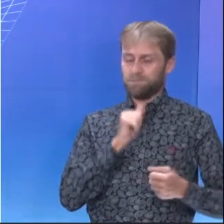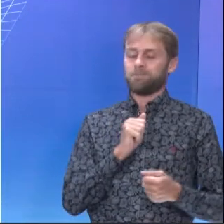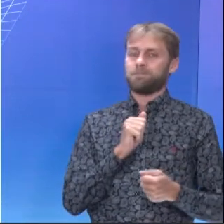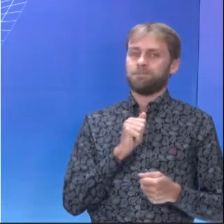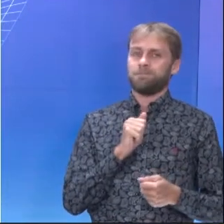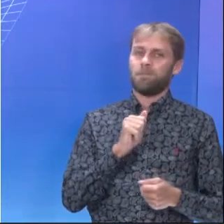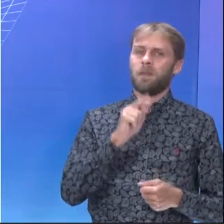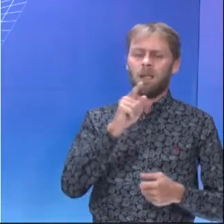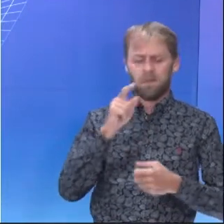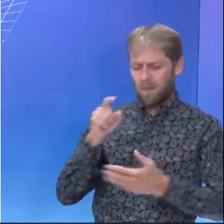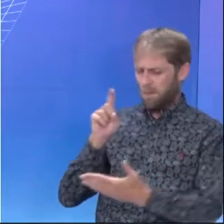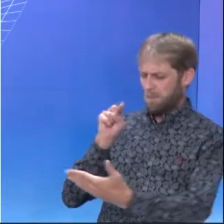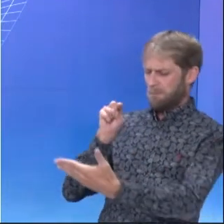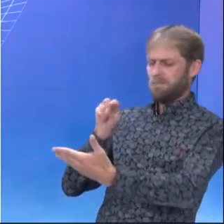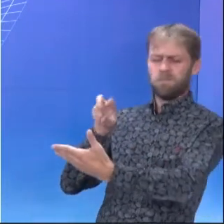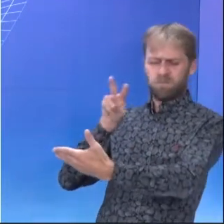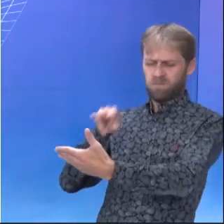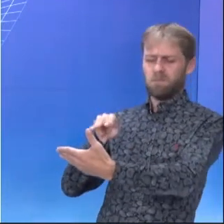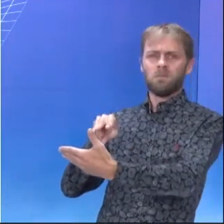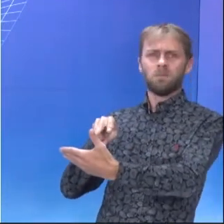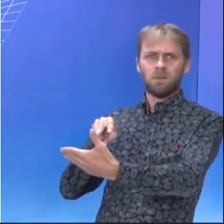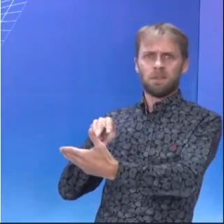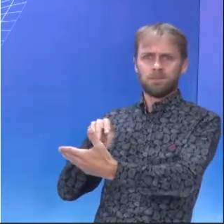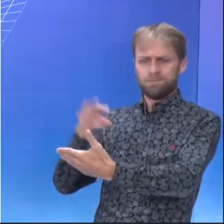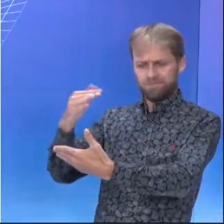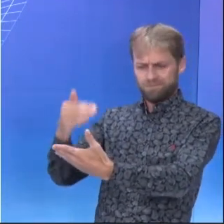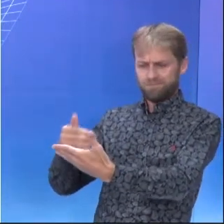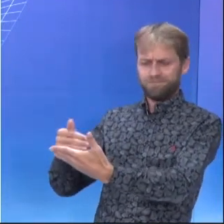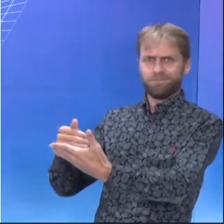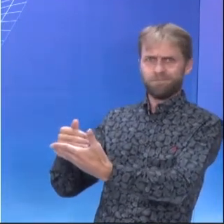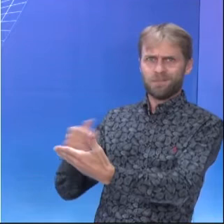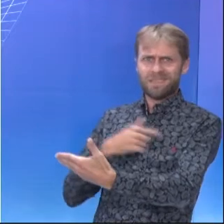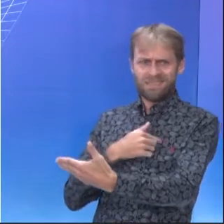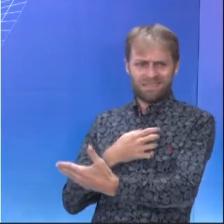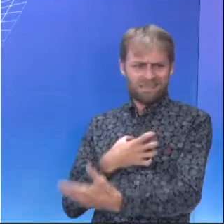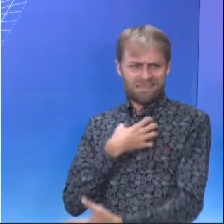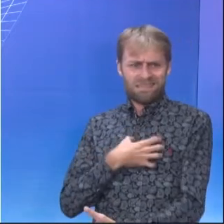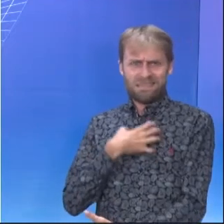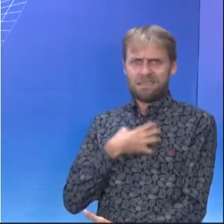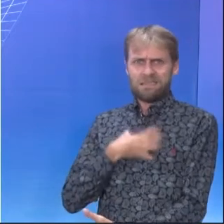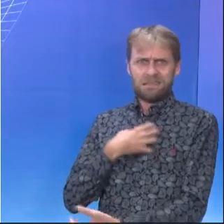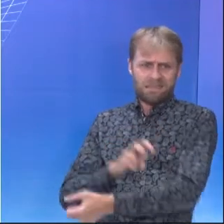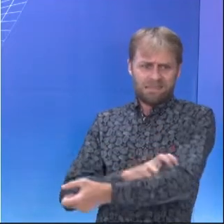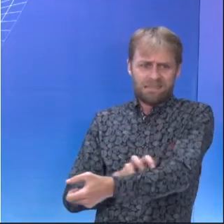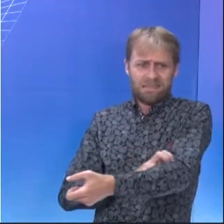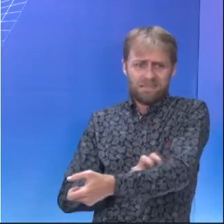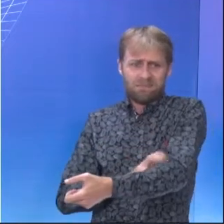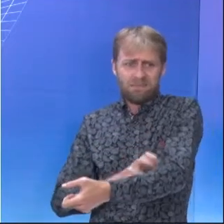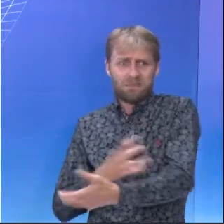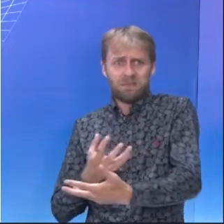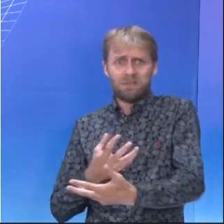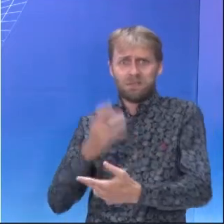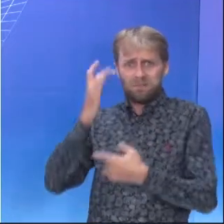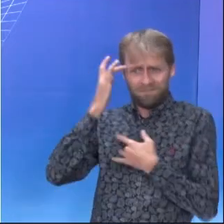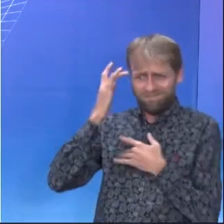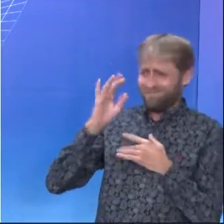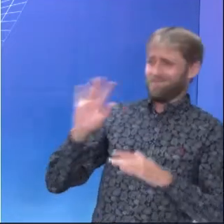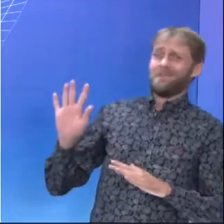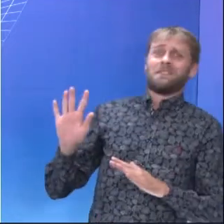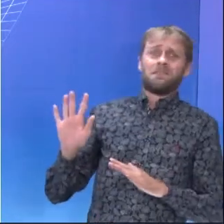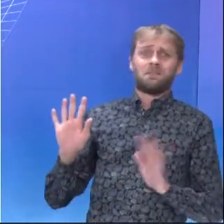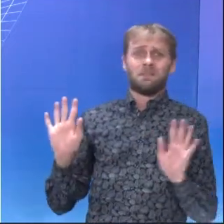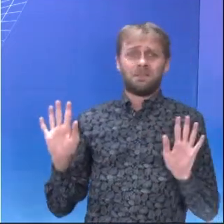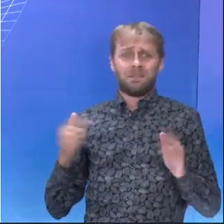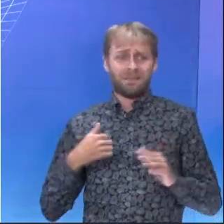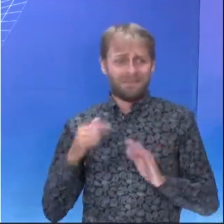você se depara com o texto, você já entra em pânico. É isso? Meu Deus, eu não sei nada. Ai, professor